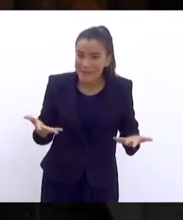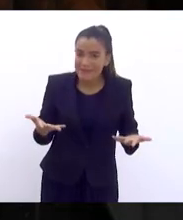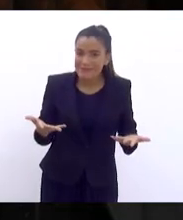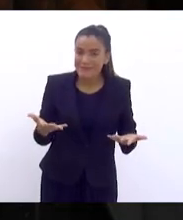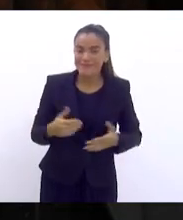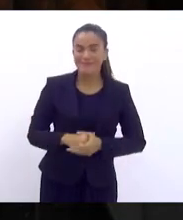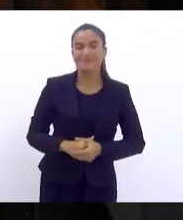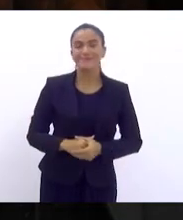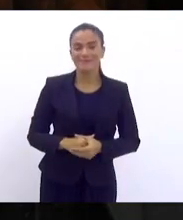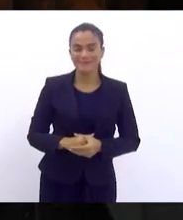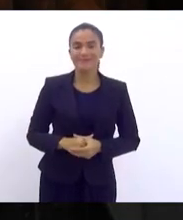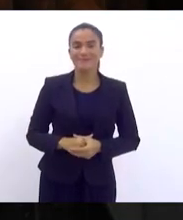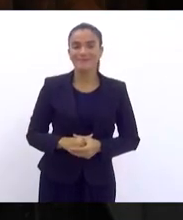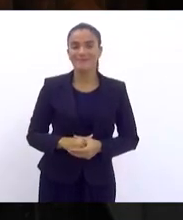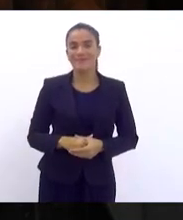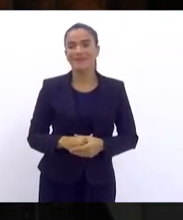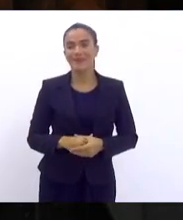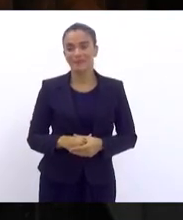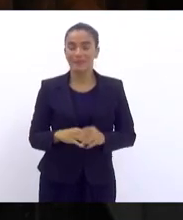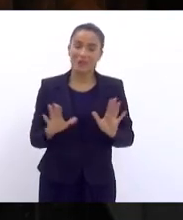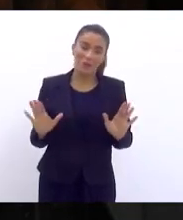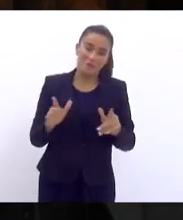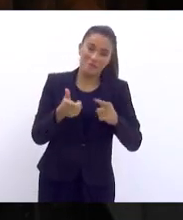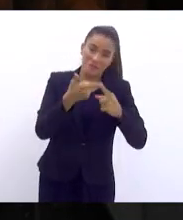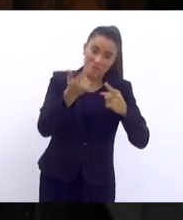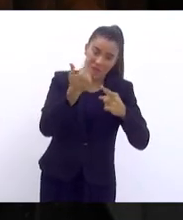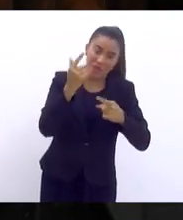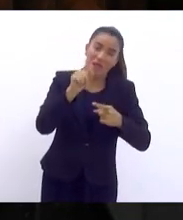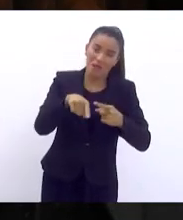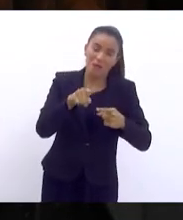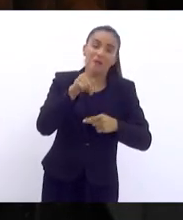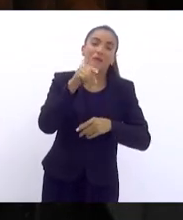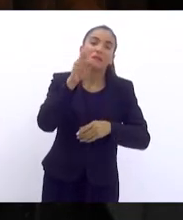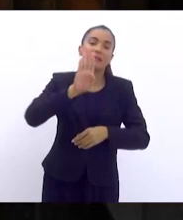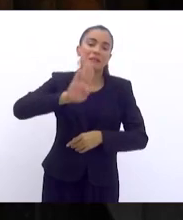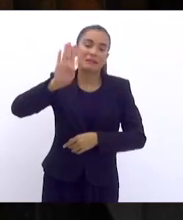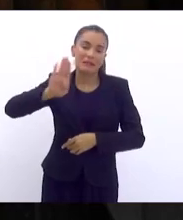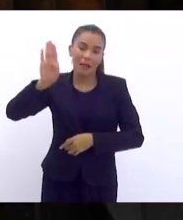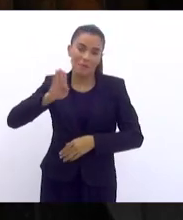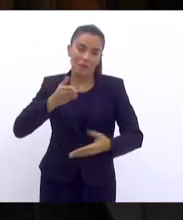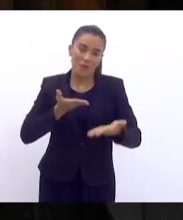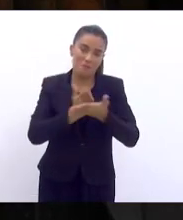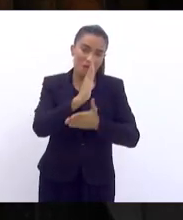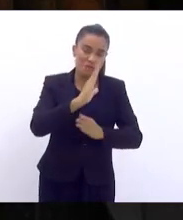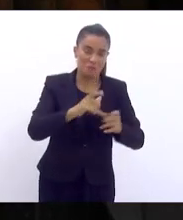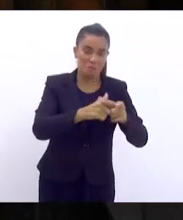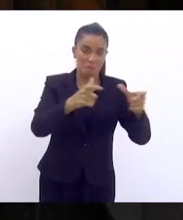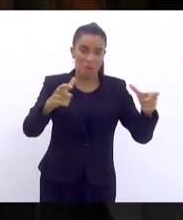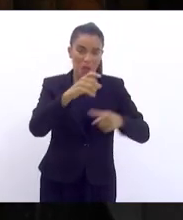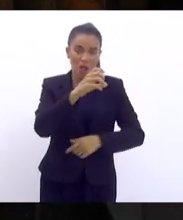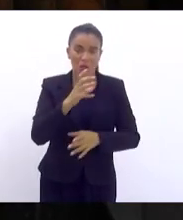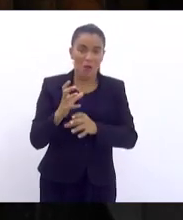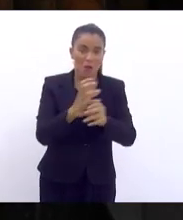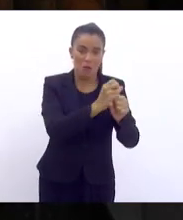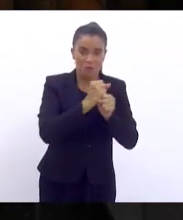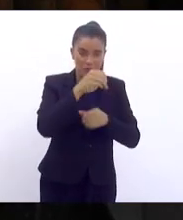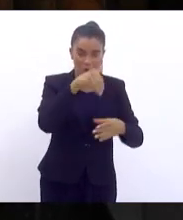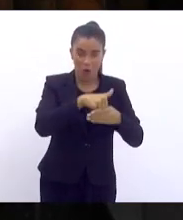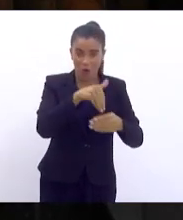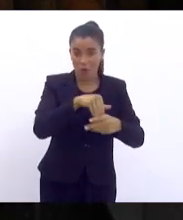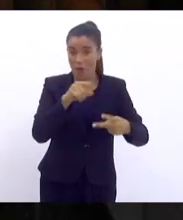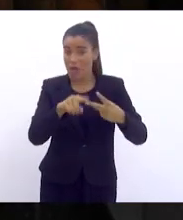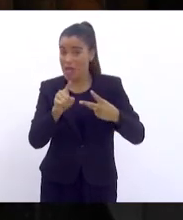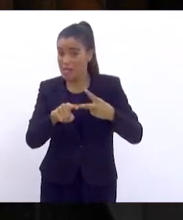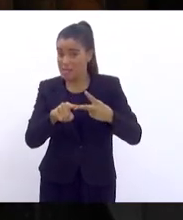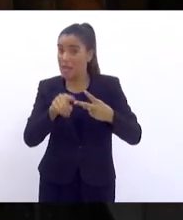um todo. Então, primeiro os candidatos majoritários, depois o parlamento representa o povo. O